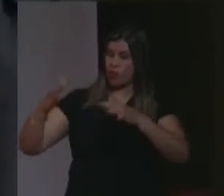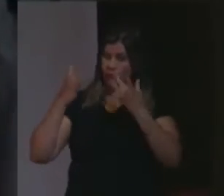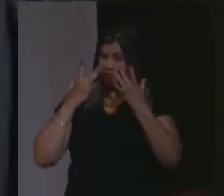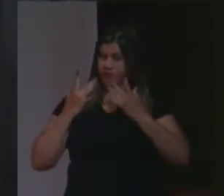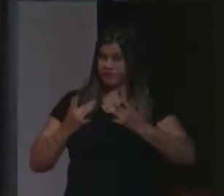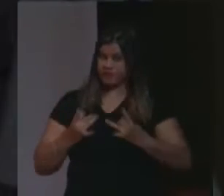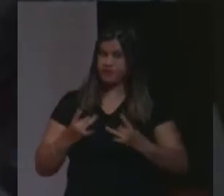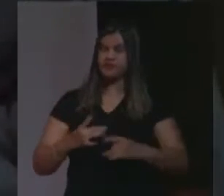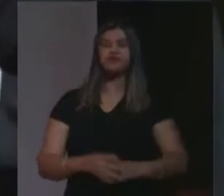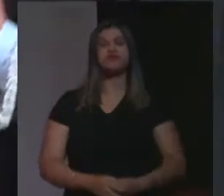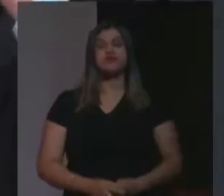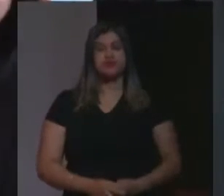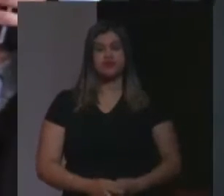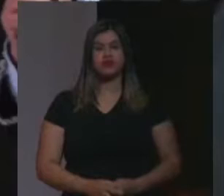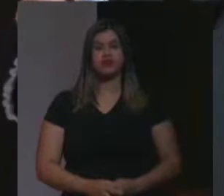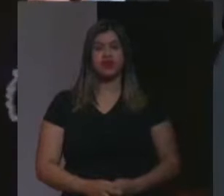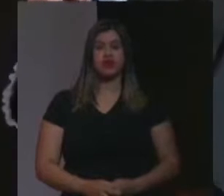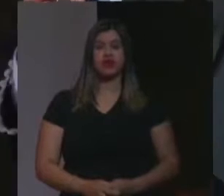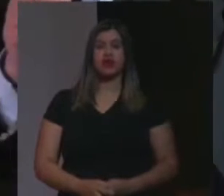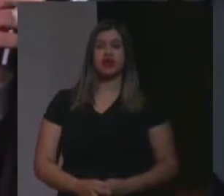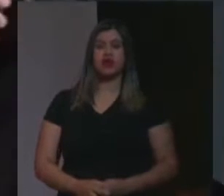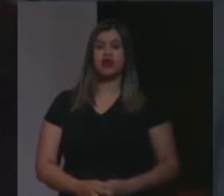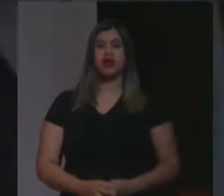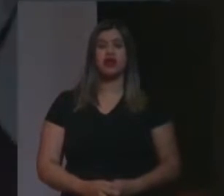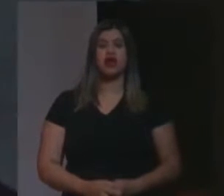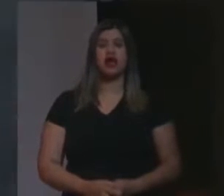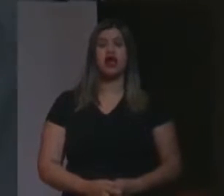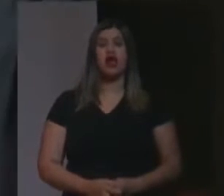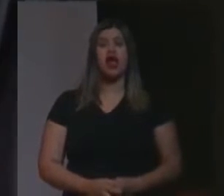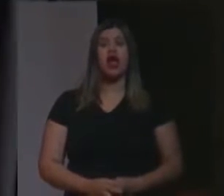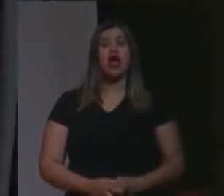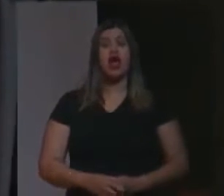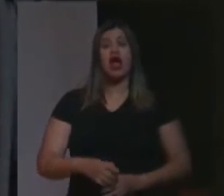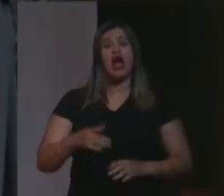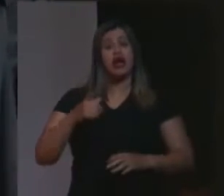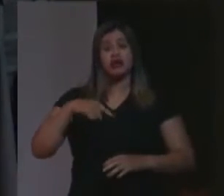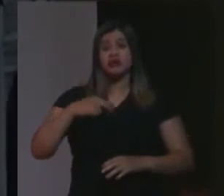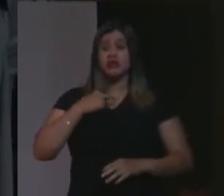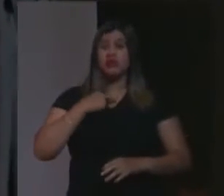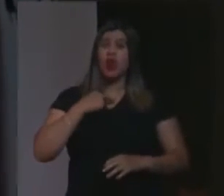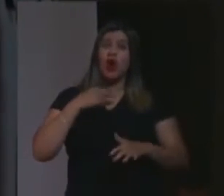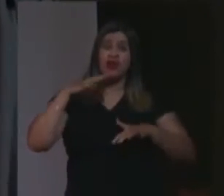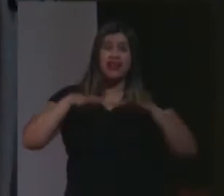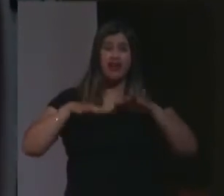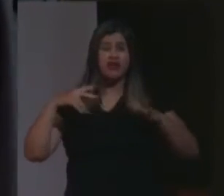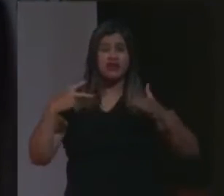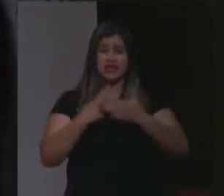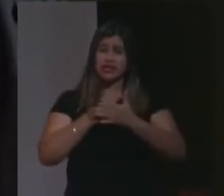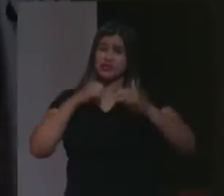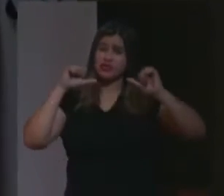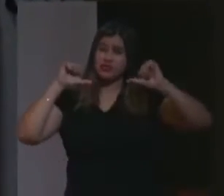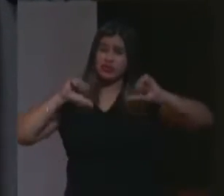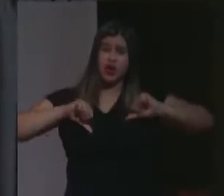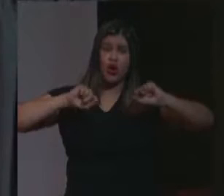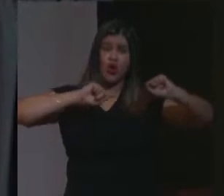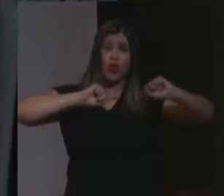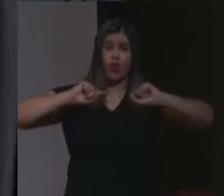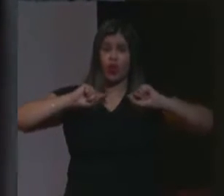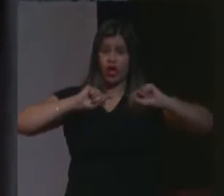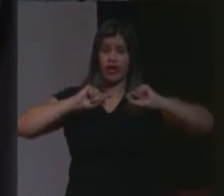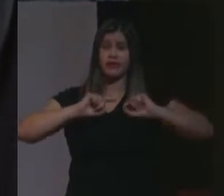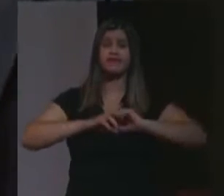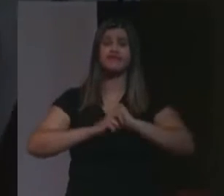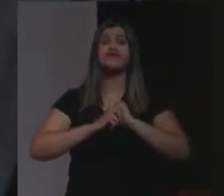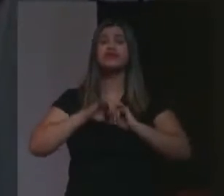e nós não podemos também, e veja, isso seria talvez o mais grave, e o erro mais grave, seria se a gente